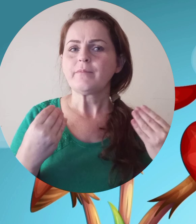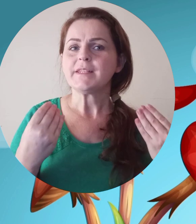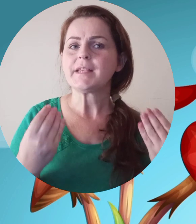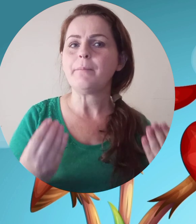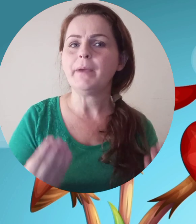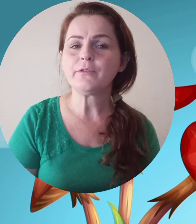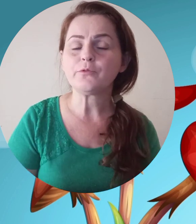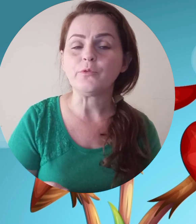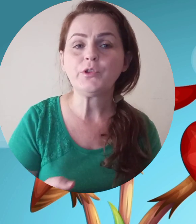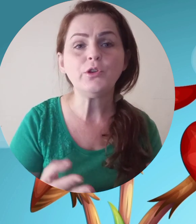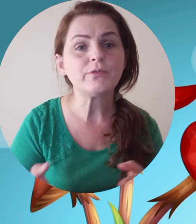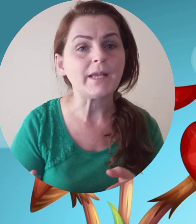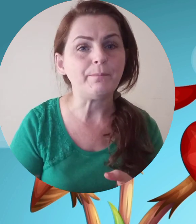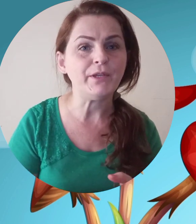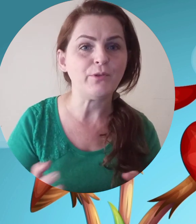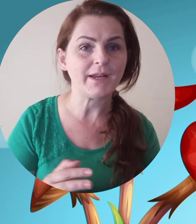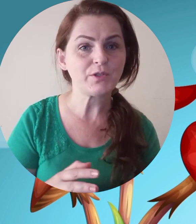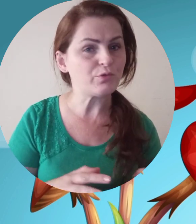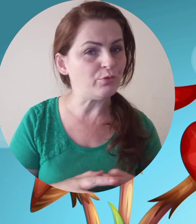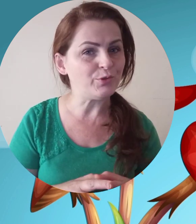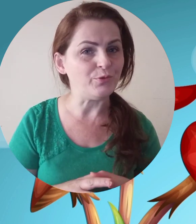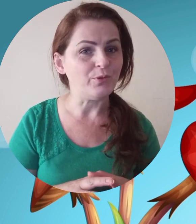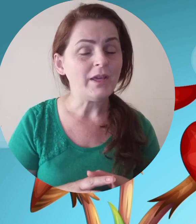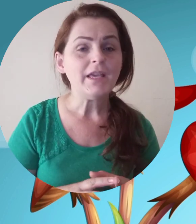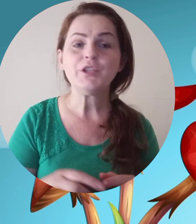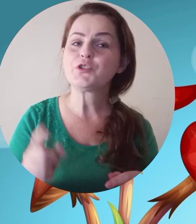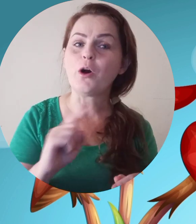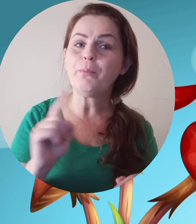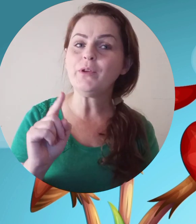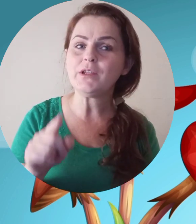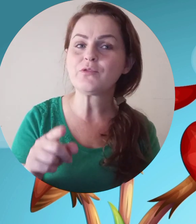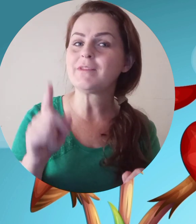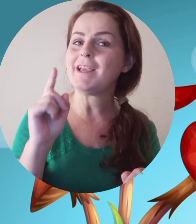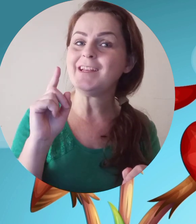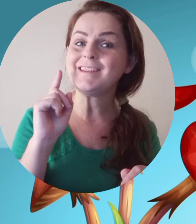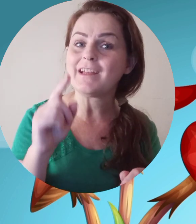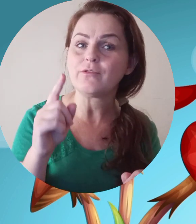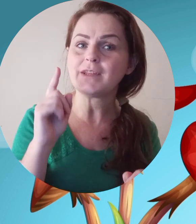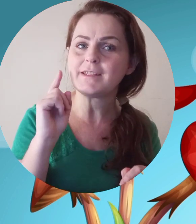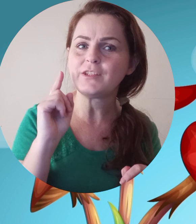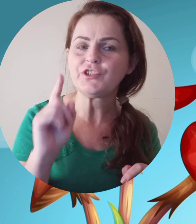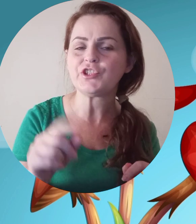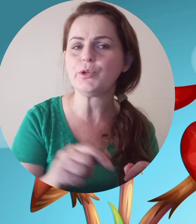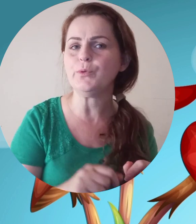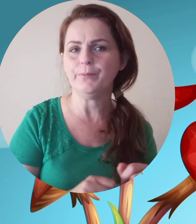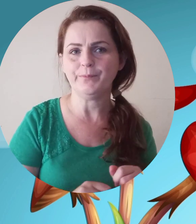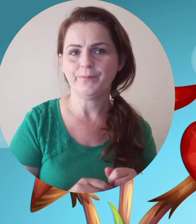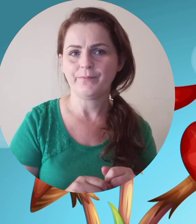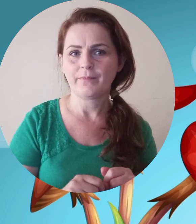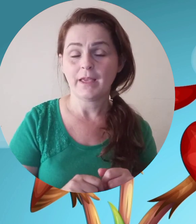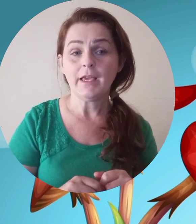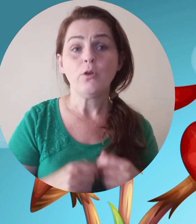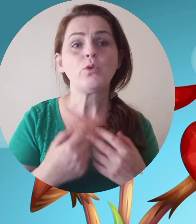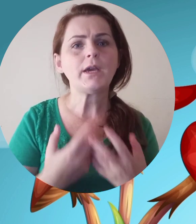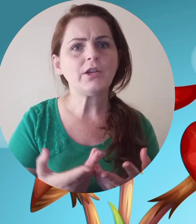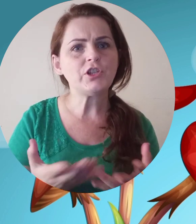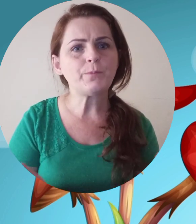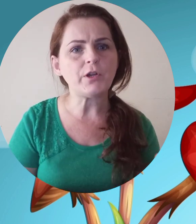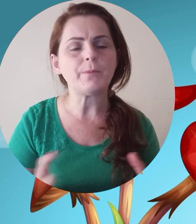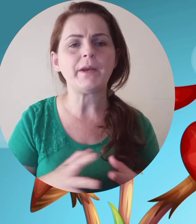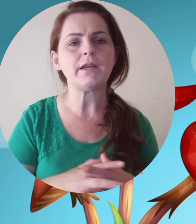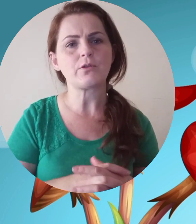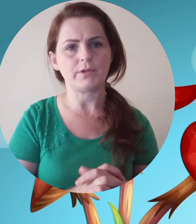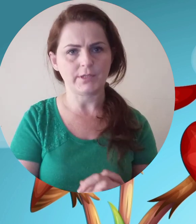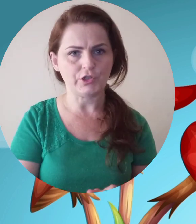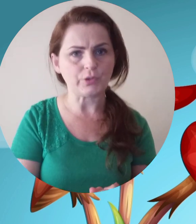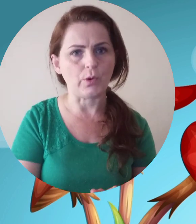sabendo que o sapinho era surdo. E só por isso que ele não desistiu. O que a